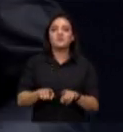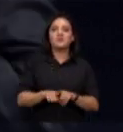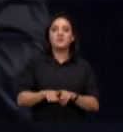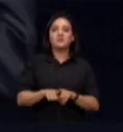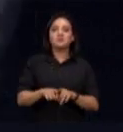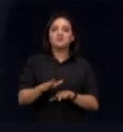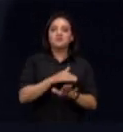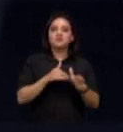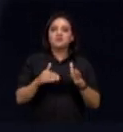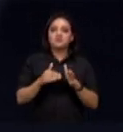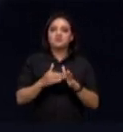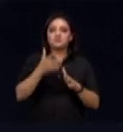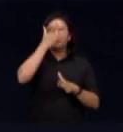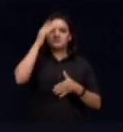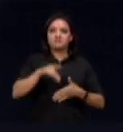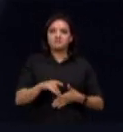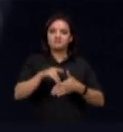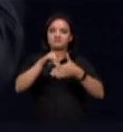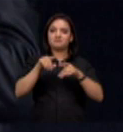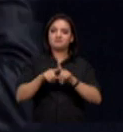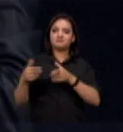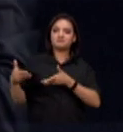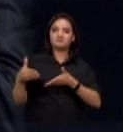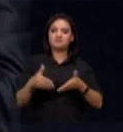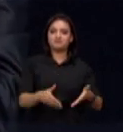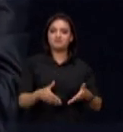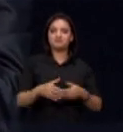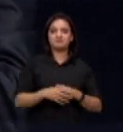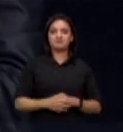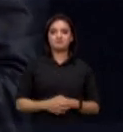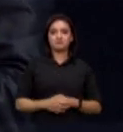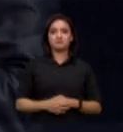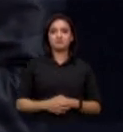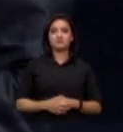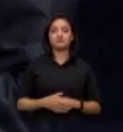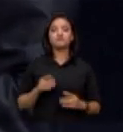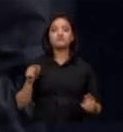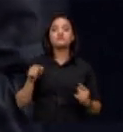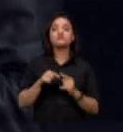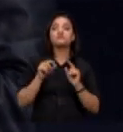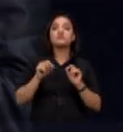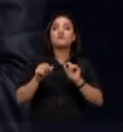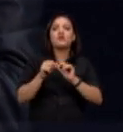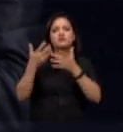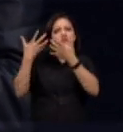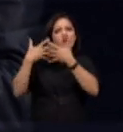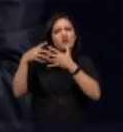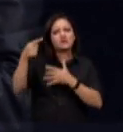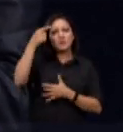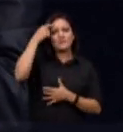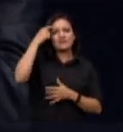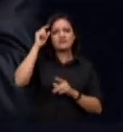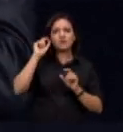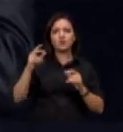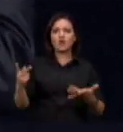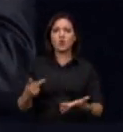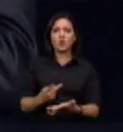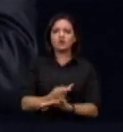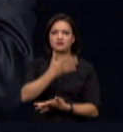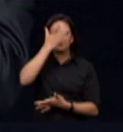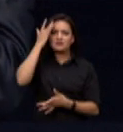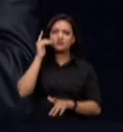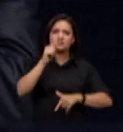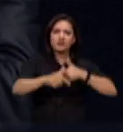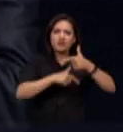autoridades e participantes dessa audiência. O objetivo da nossa apresentação é fazer reflexões sobre a realidade dos produtores